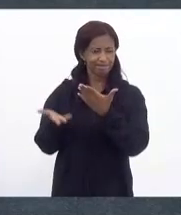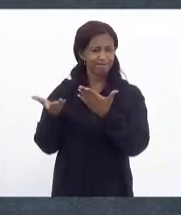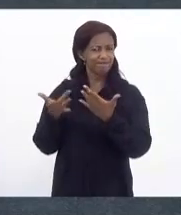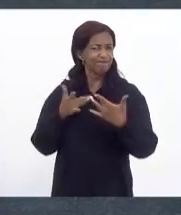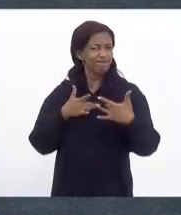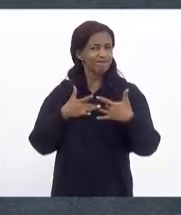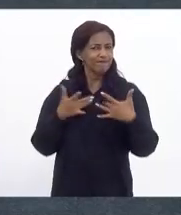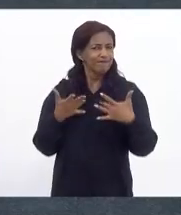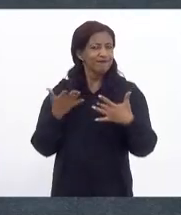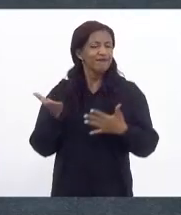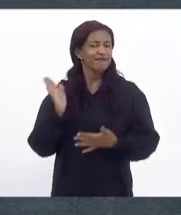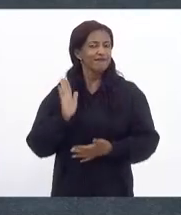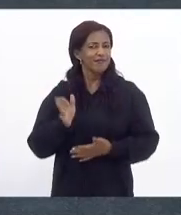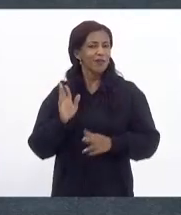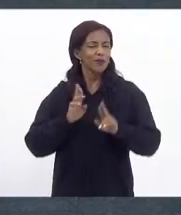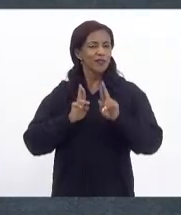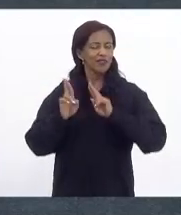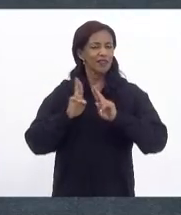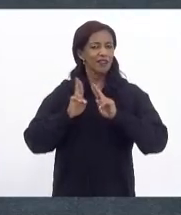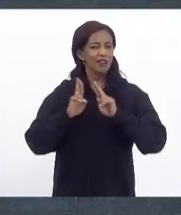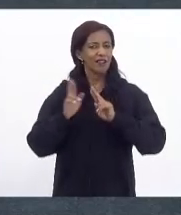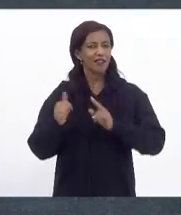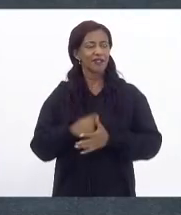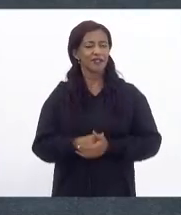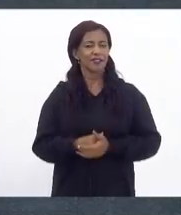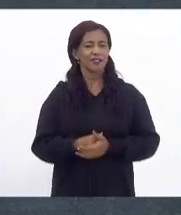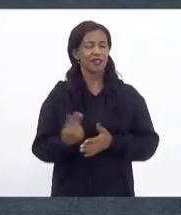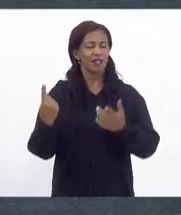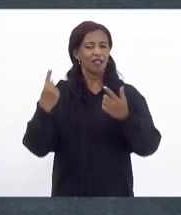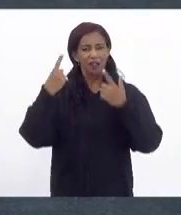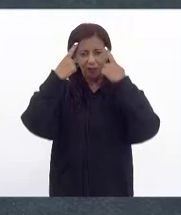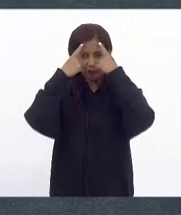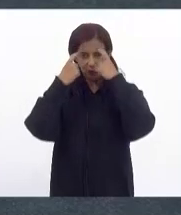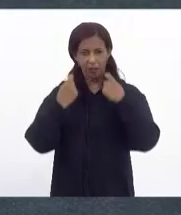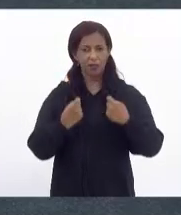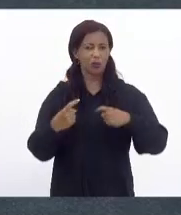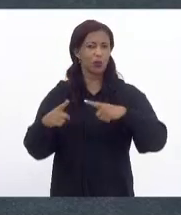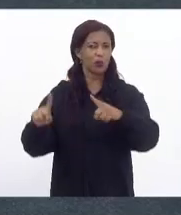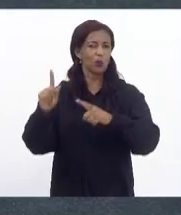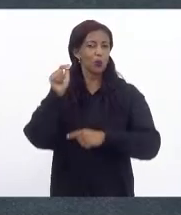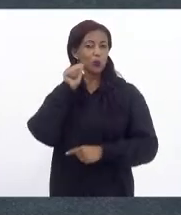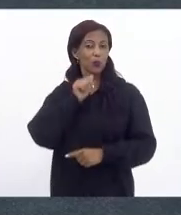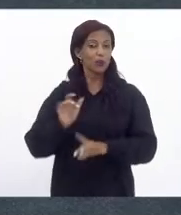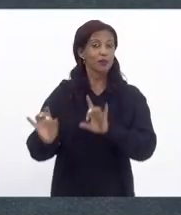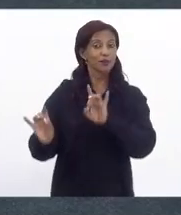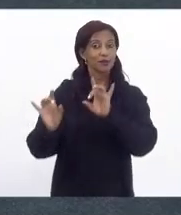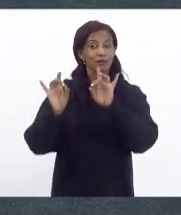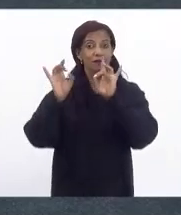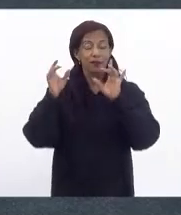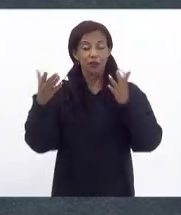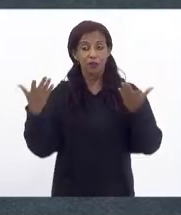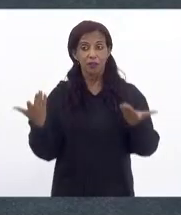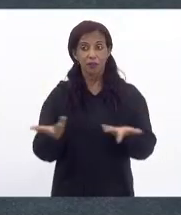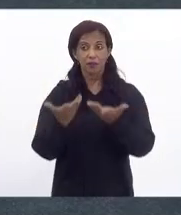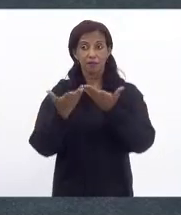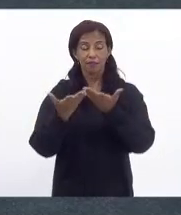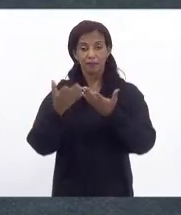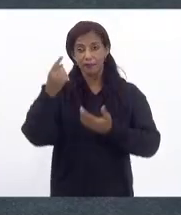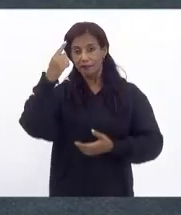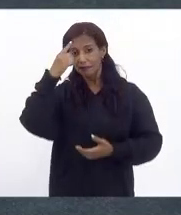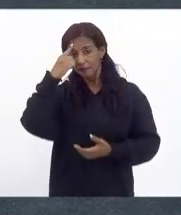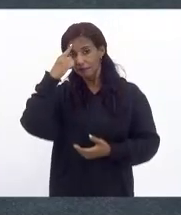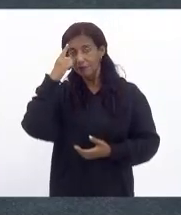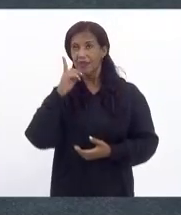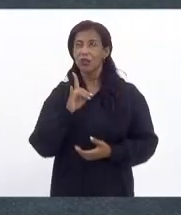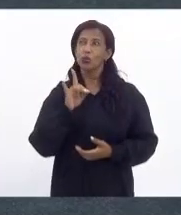sensibilidade com relação aos feminicídios em especial quando a gente fala deputada em pensar